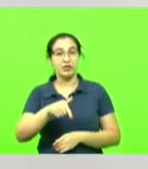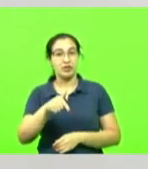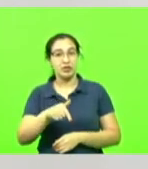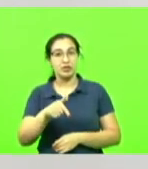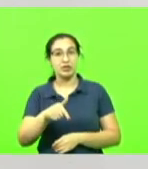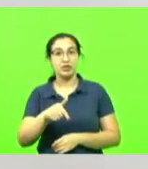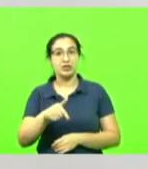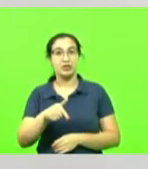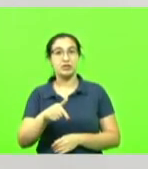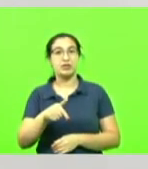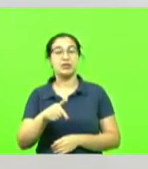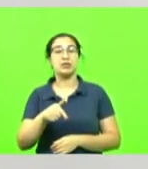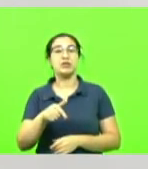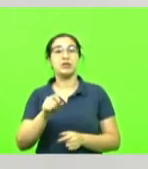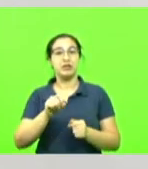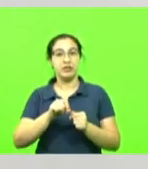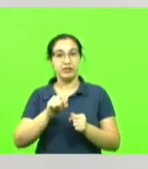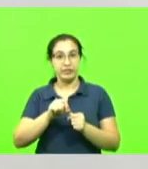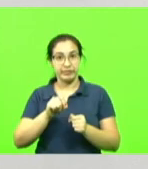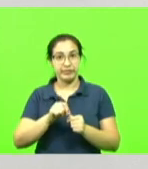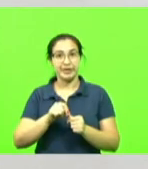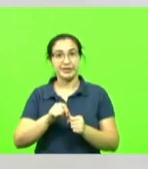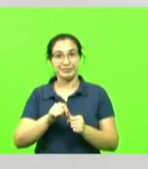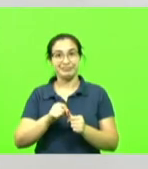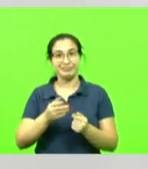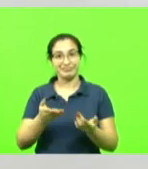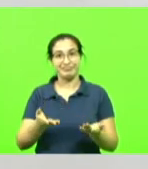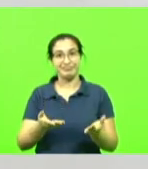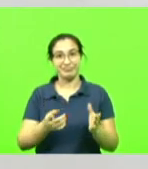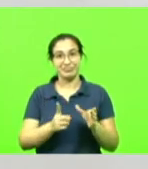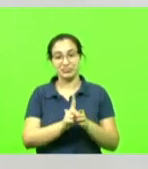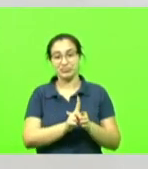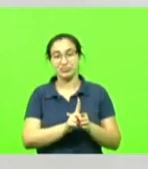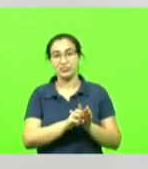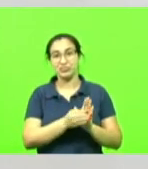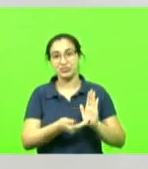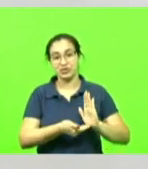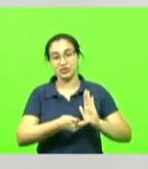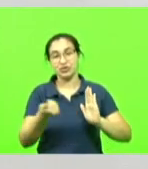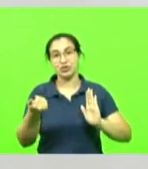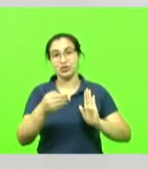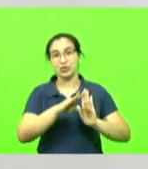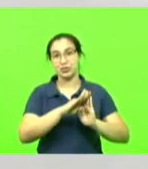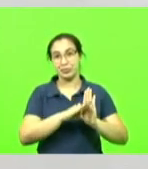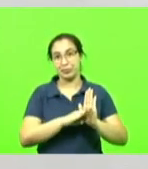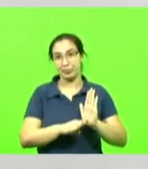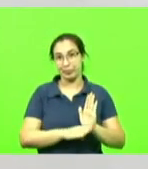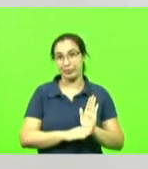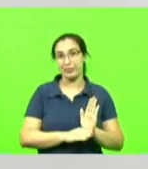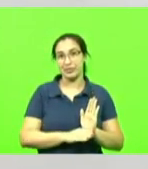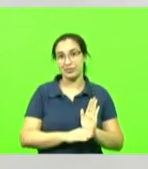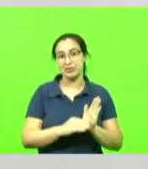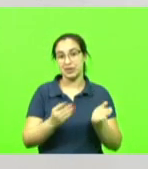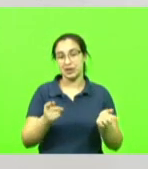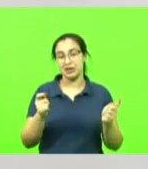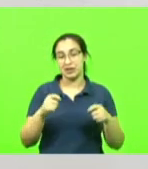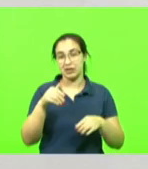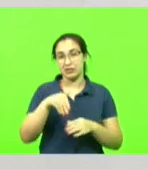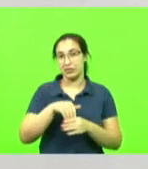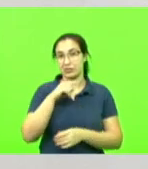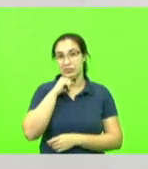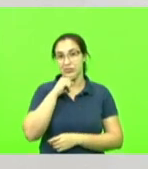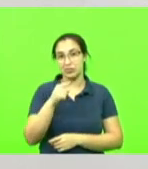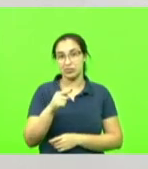votarem, foi o que foi feito com a linear, retirar a oportunidade dos deputados votarem para não